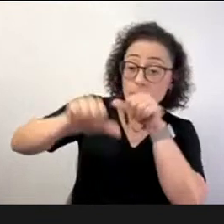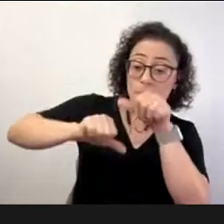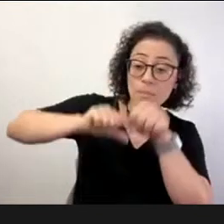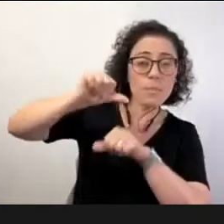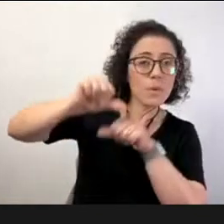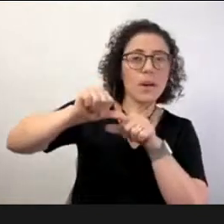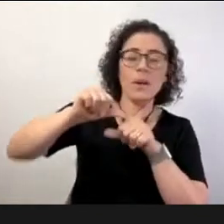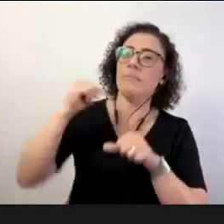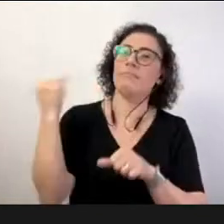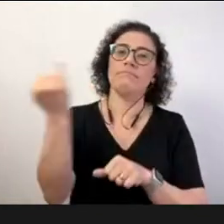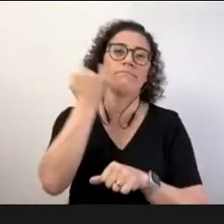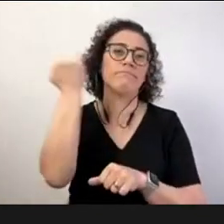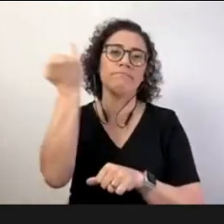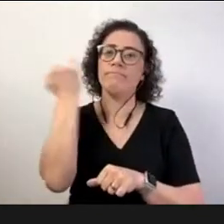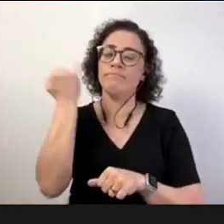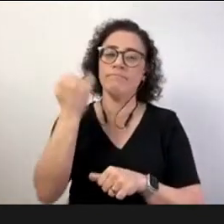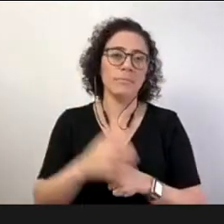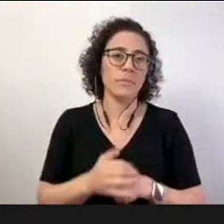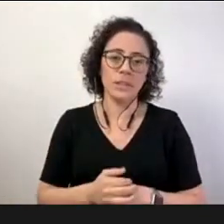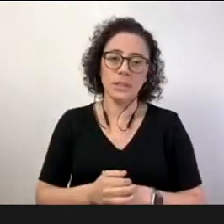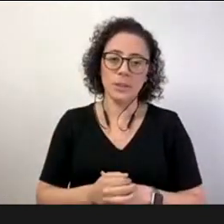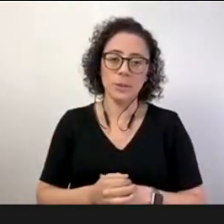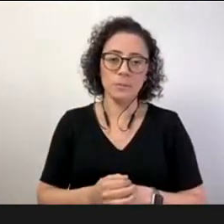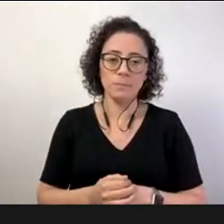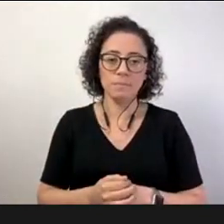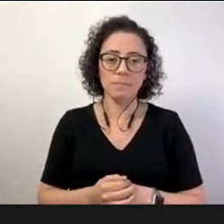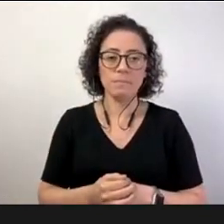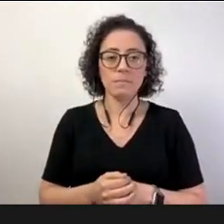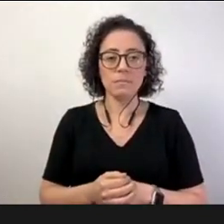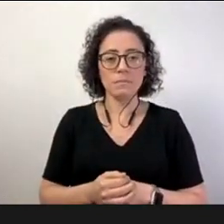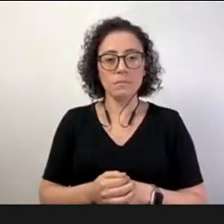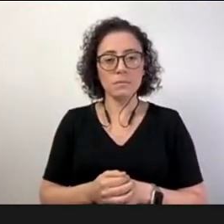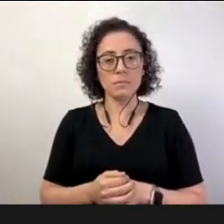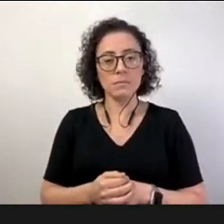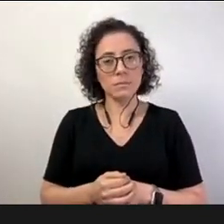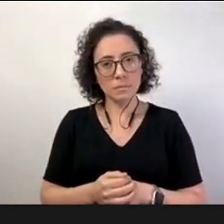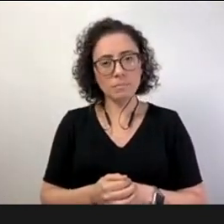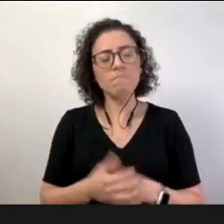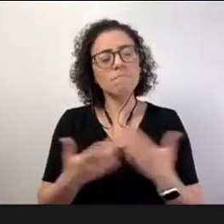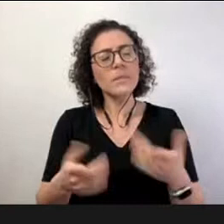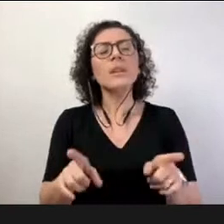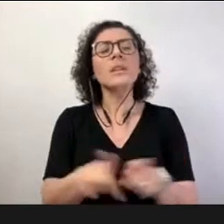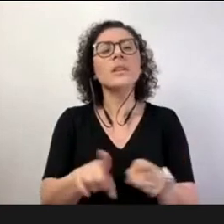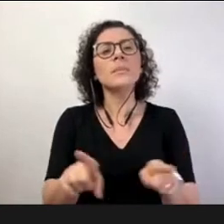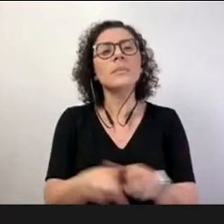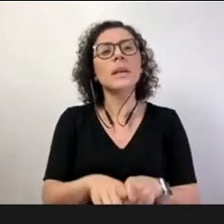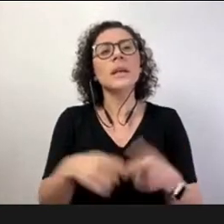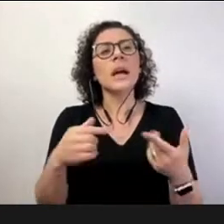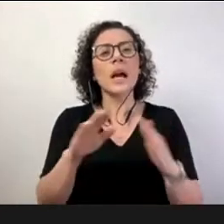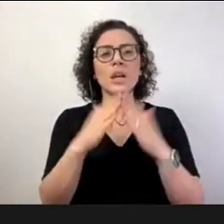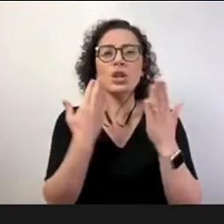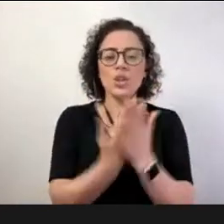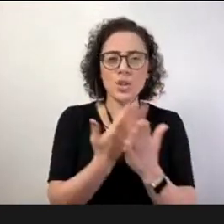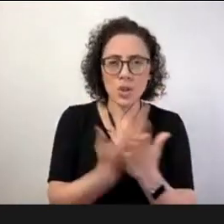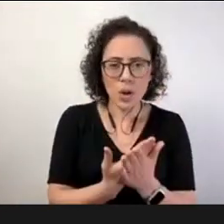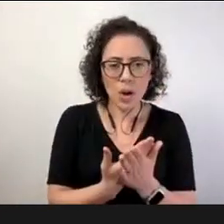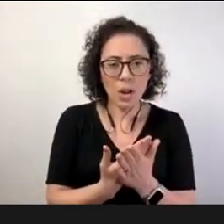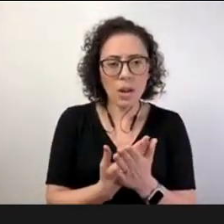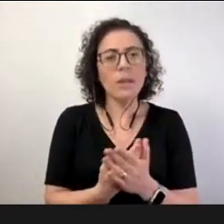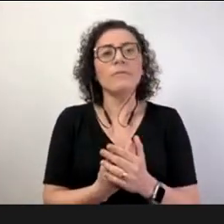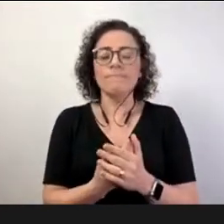a essência da aprendizagem e uma terceira questão sobre a ressignificação da escola é sem dúvida a questão da